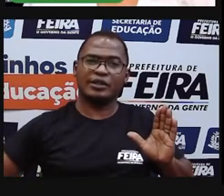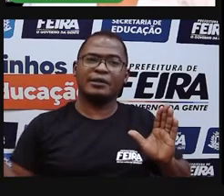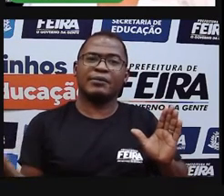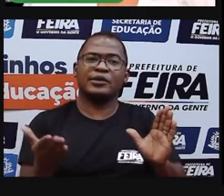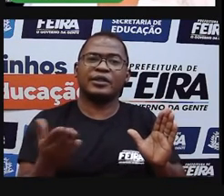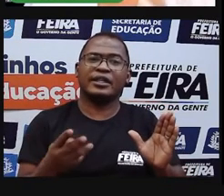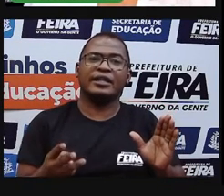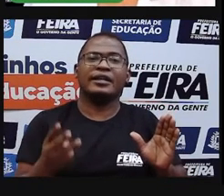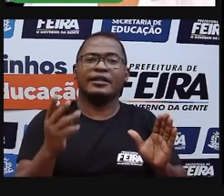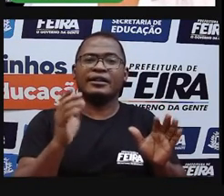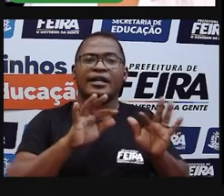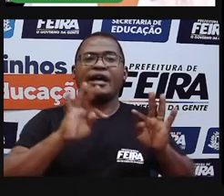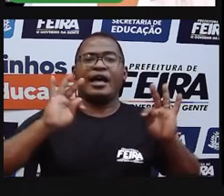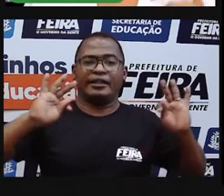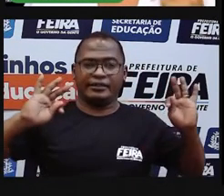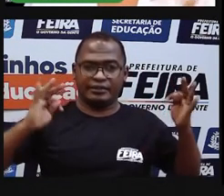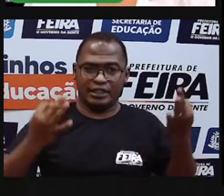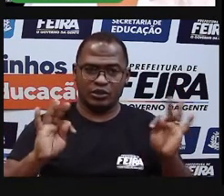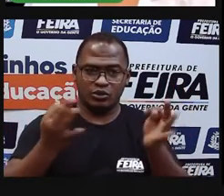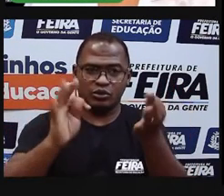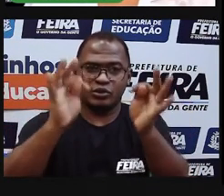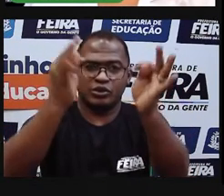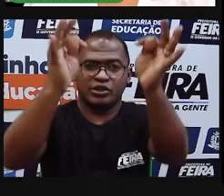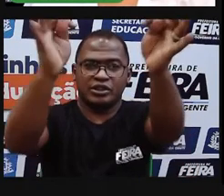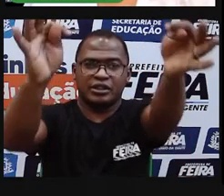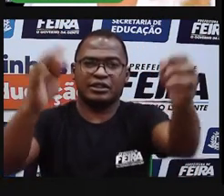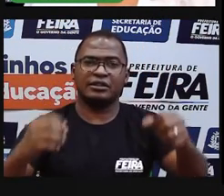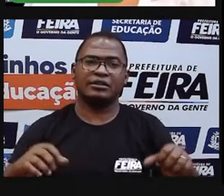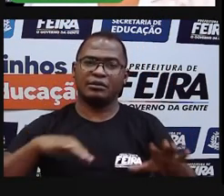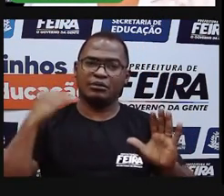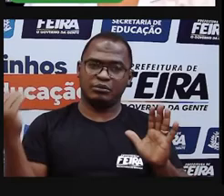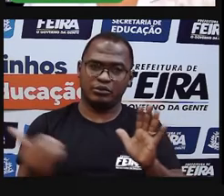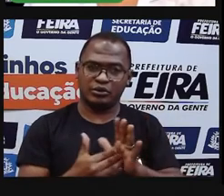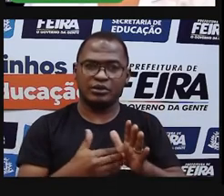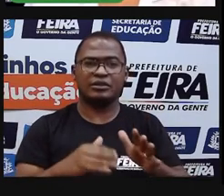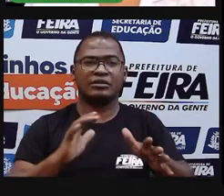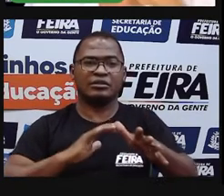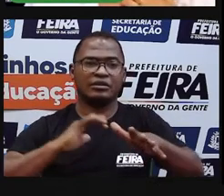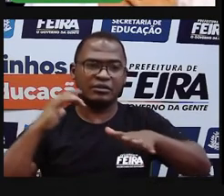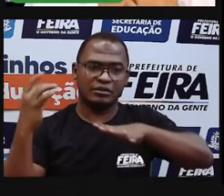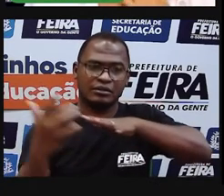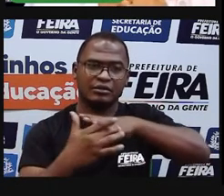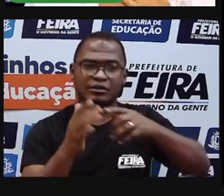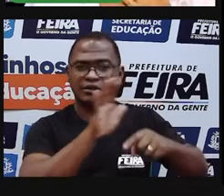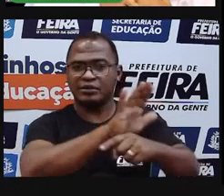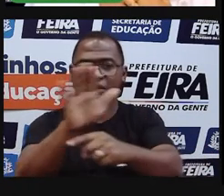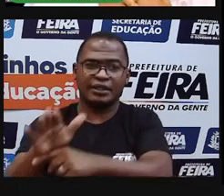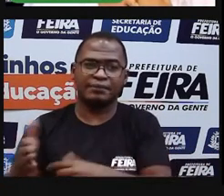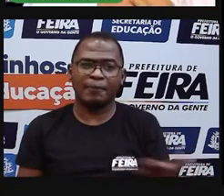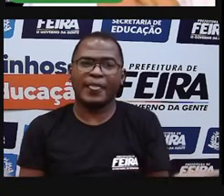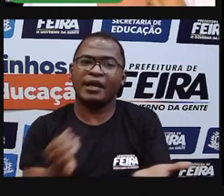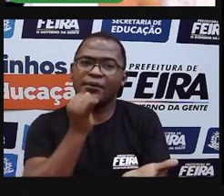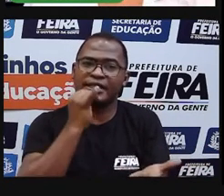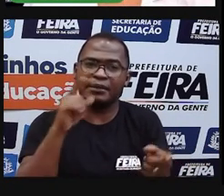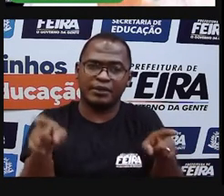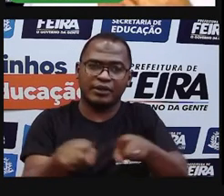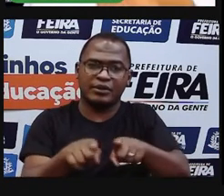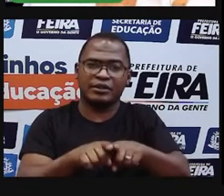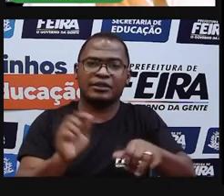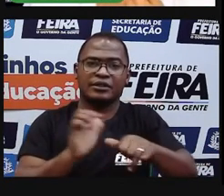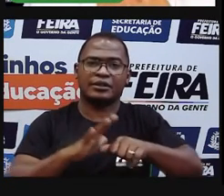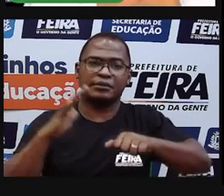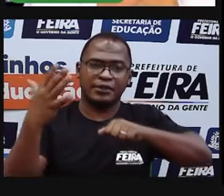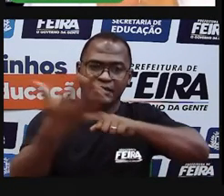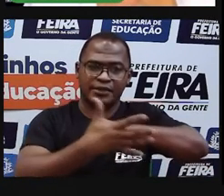Então, é um tipo também de comunidade importante, que tem nos ajudado muito, principalmente nesse momento de pandemia, onde nós